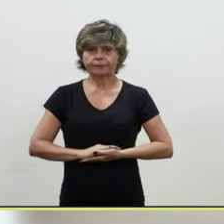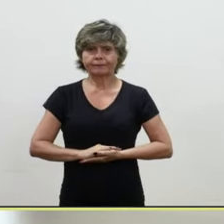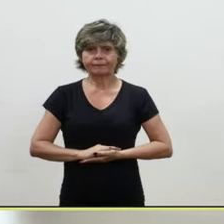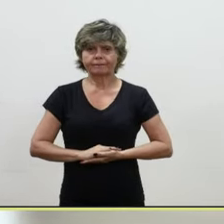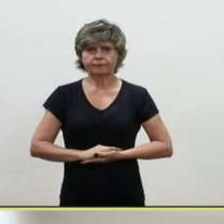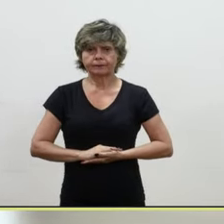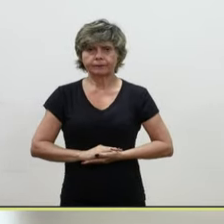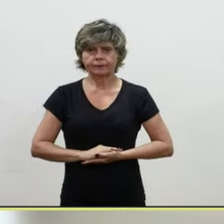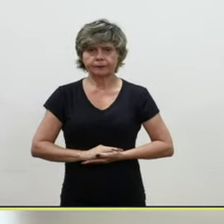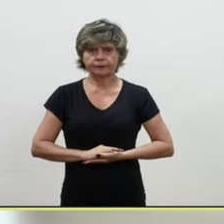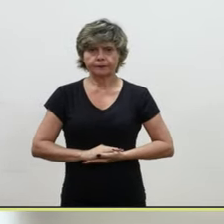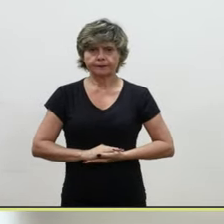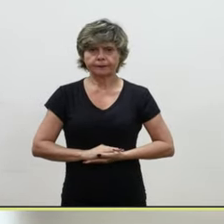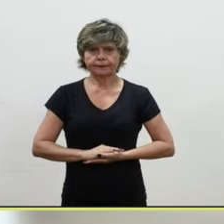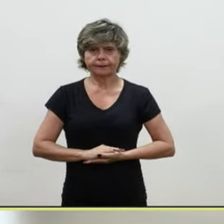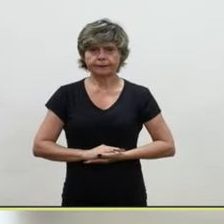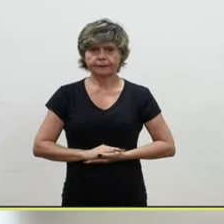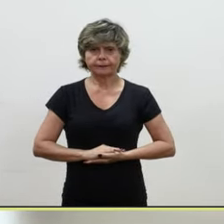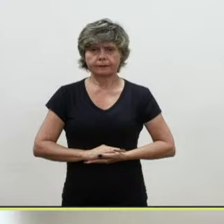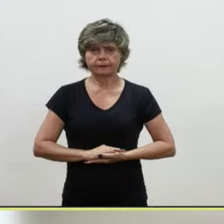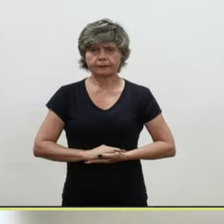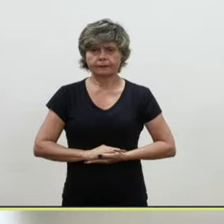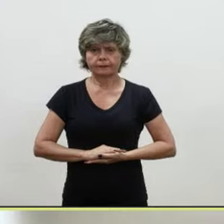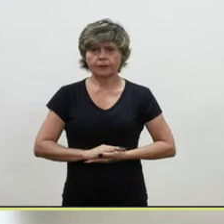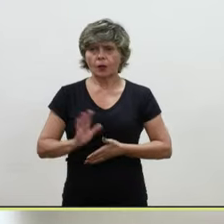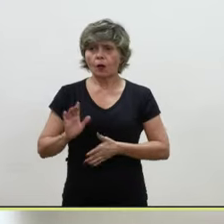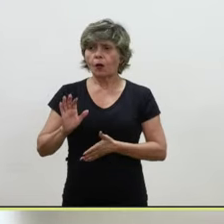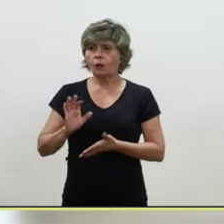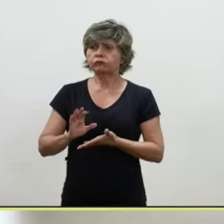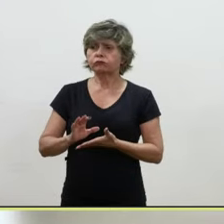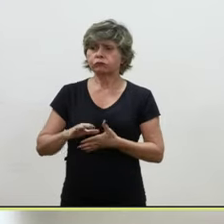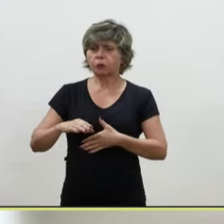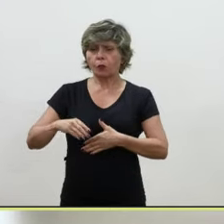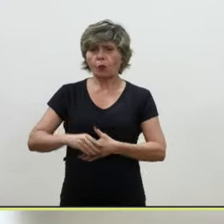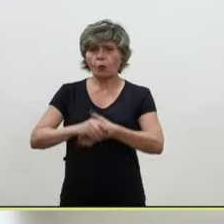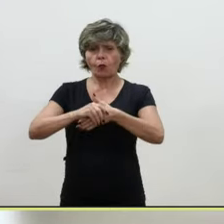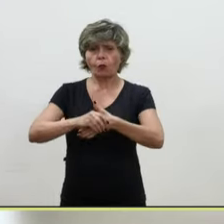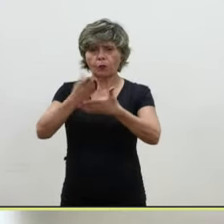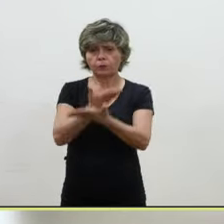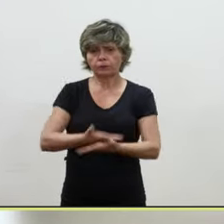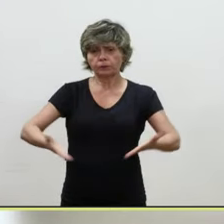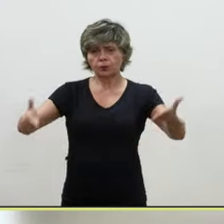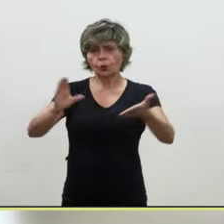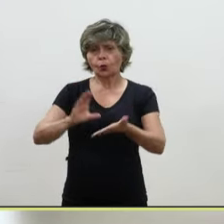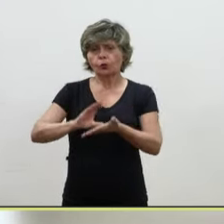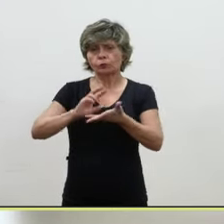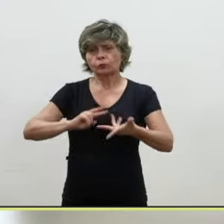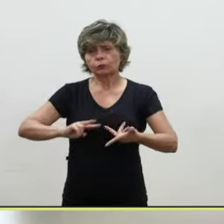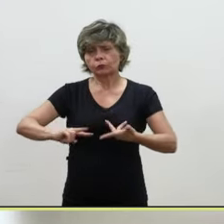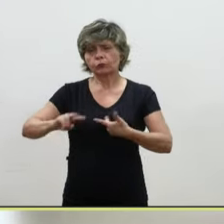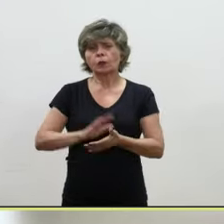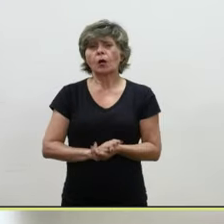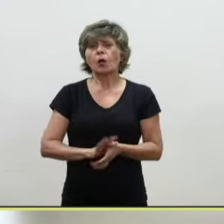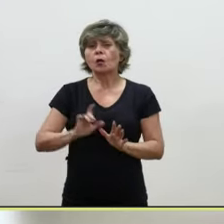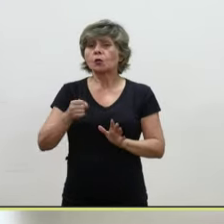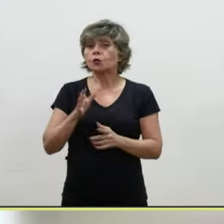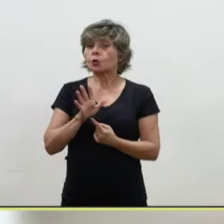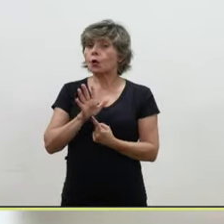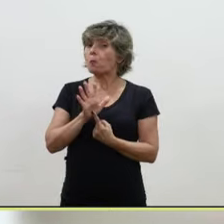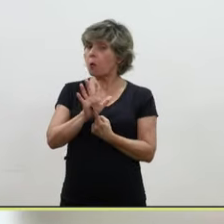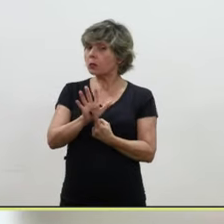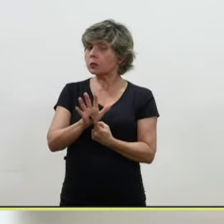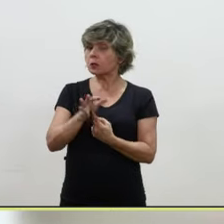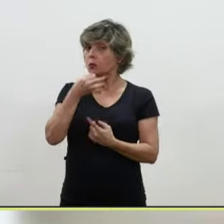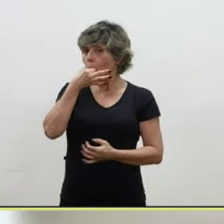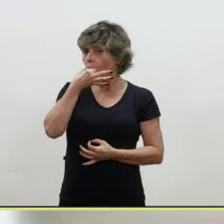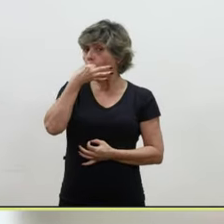Santíssimos, os senhores que substitutos, o público nos assiste no YouTube. Só um apontamento aqui